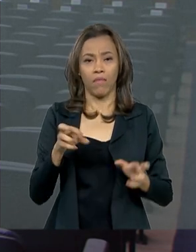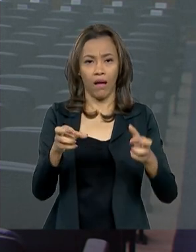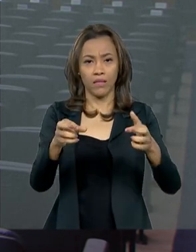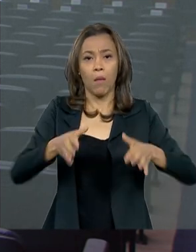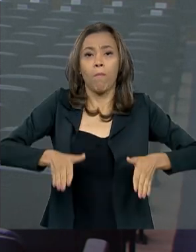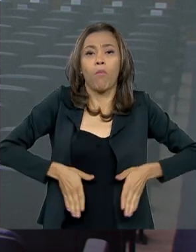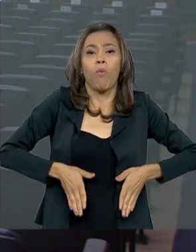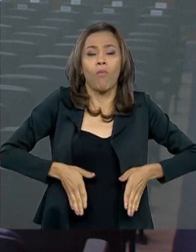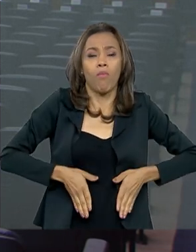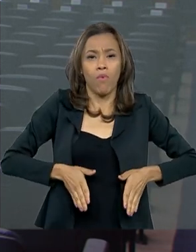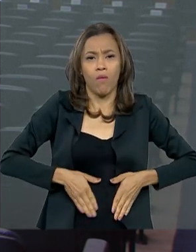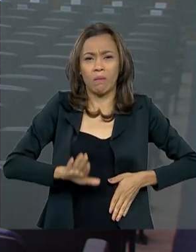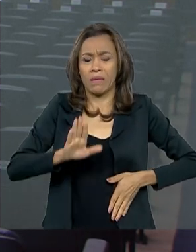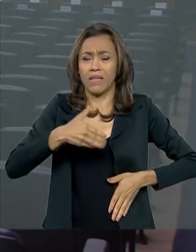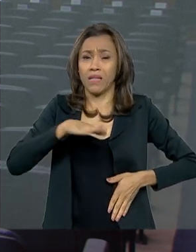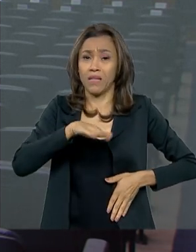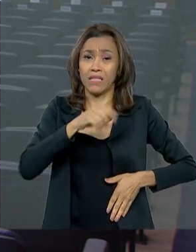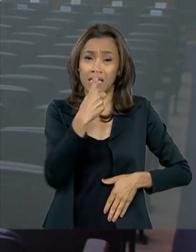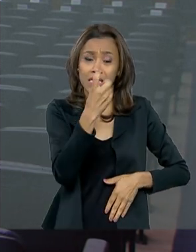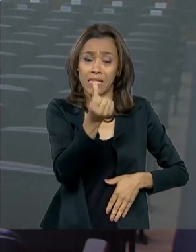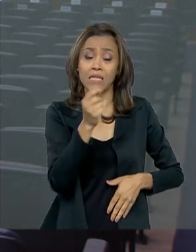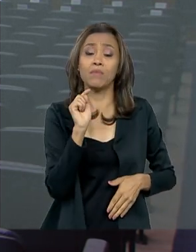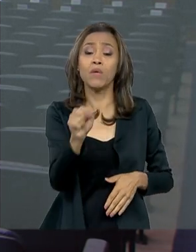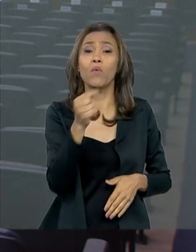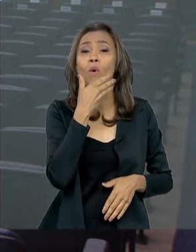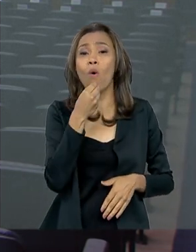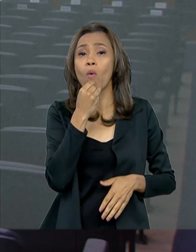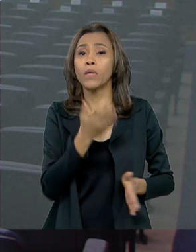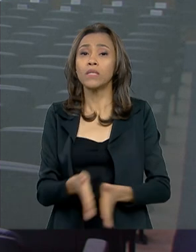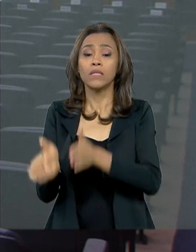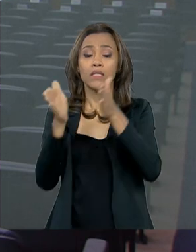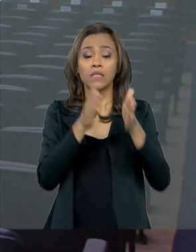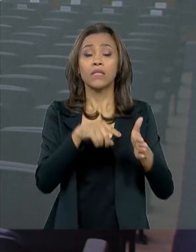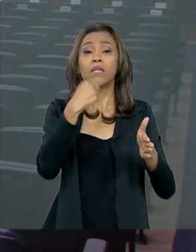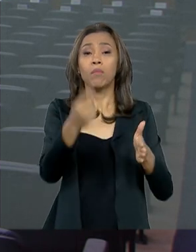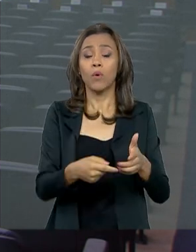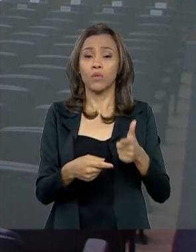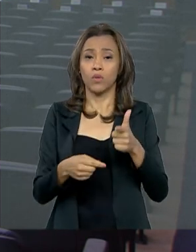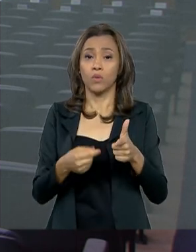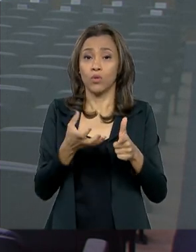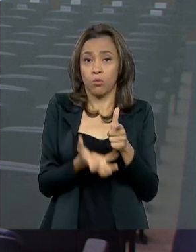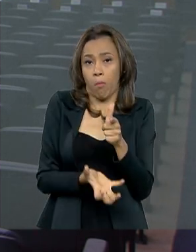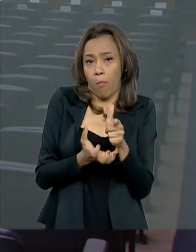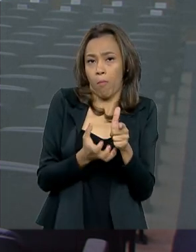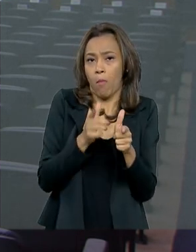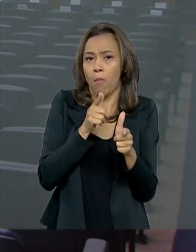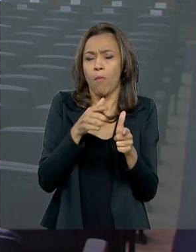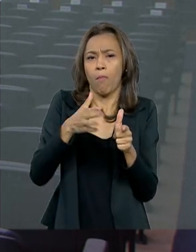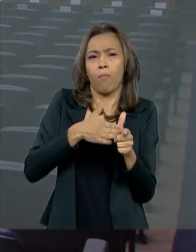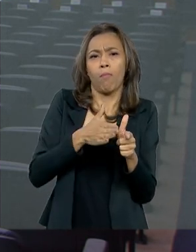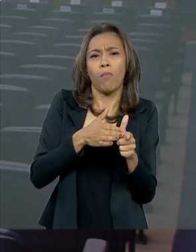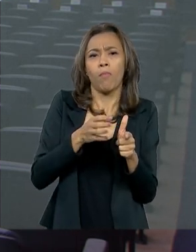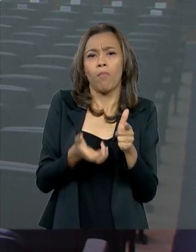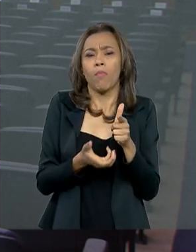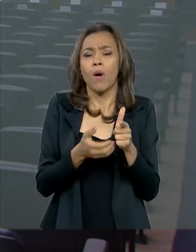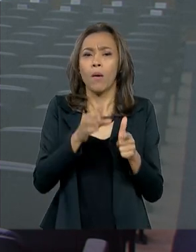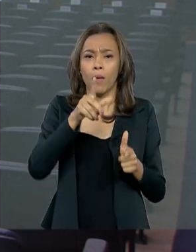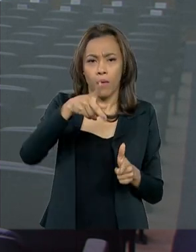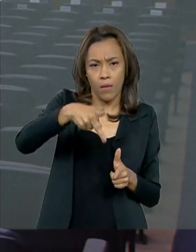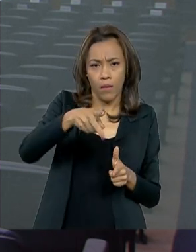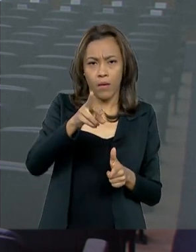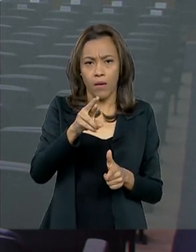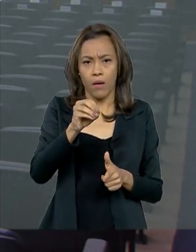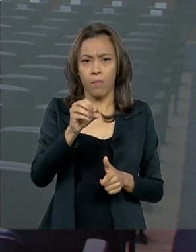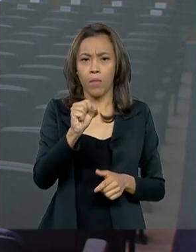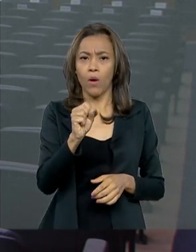16 mil homens por ano. Em seguida, é o de próstata, que mata mais de 15 mil homens, seguido do de câncer de intestino, que